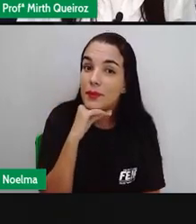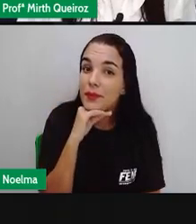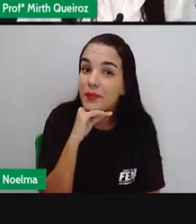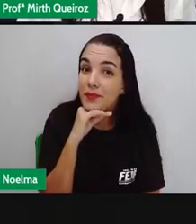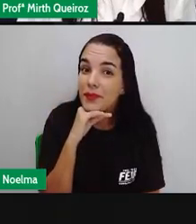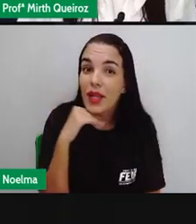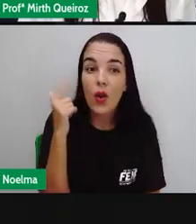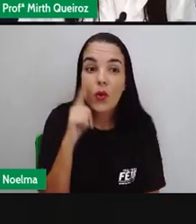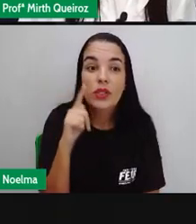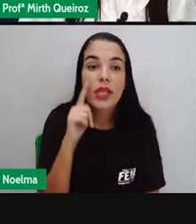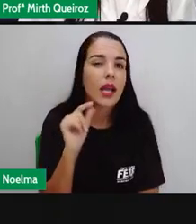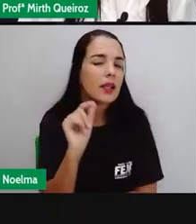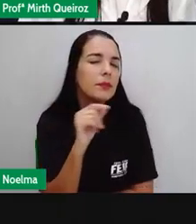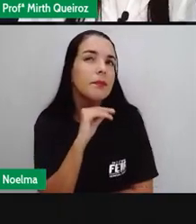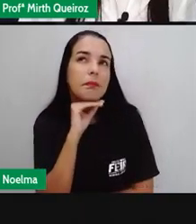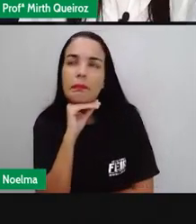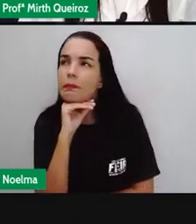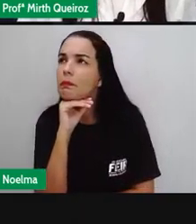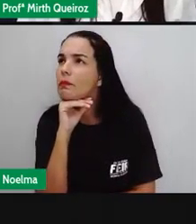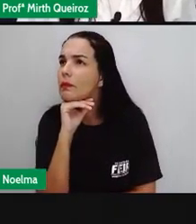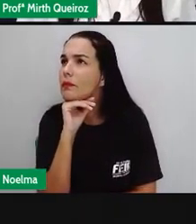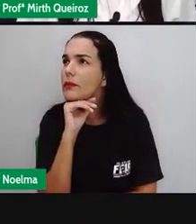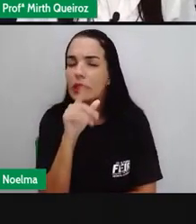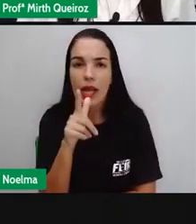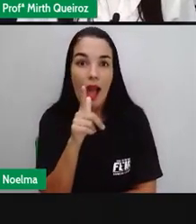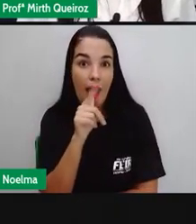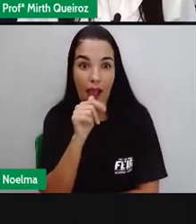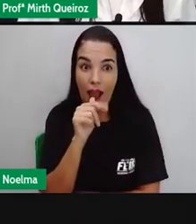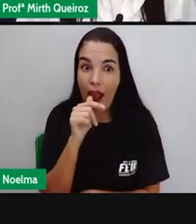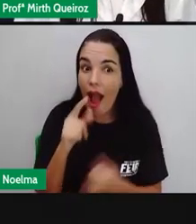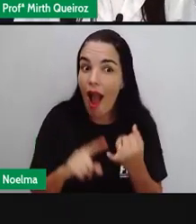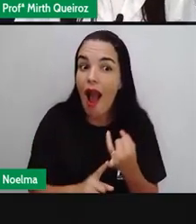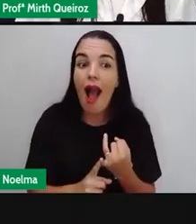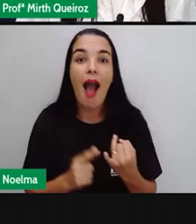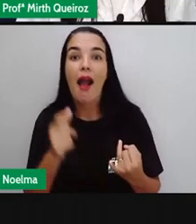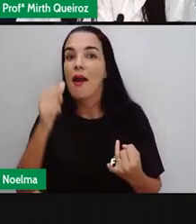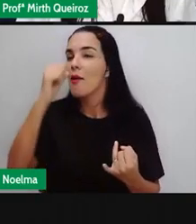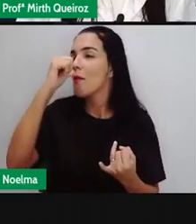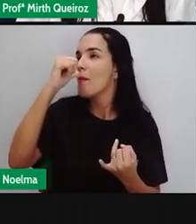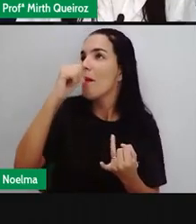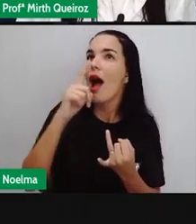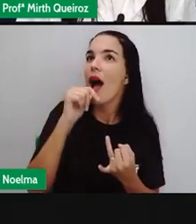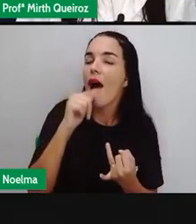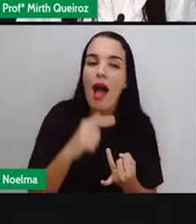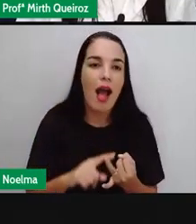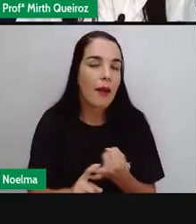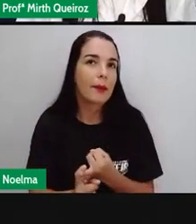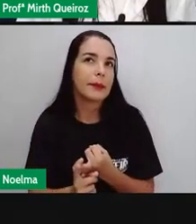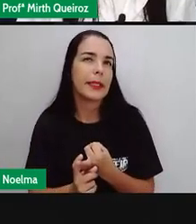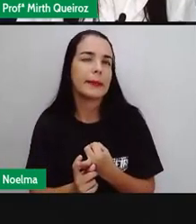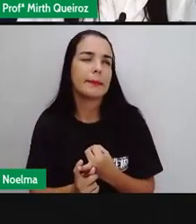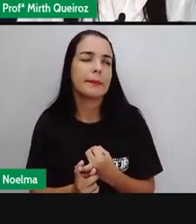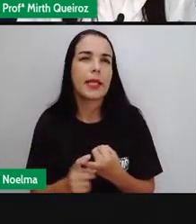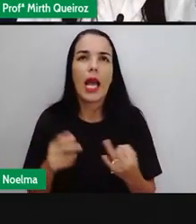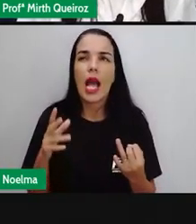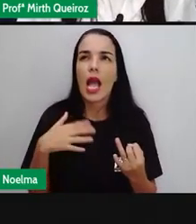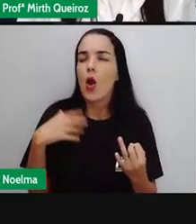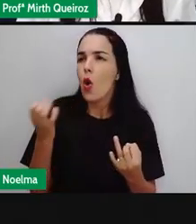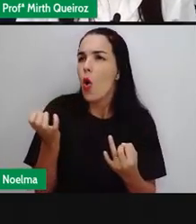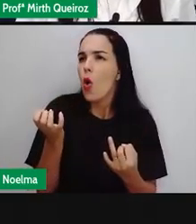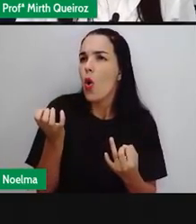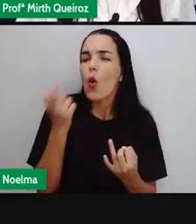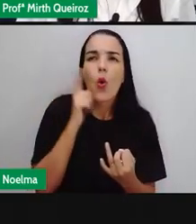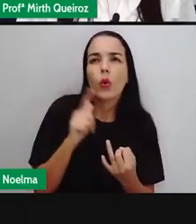conseguem fazer O que? Vocês conseguem Ah, tomar uma água Ah, pró Eu consigo Levar um